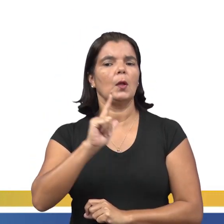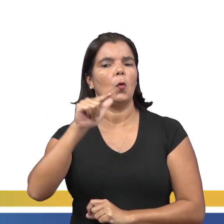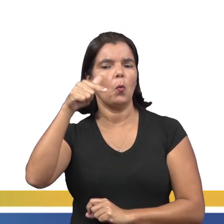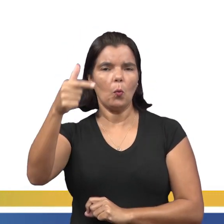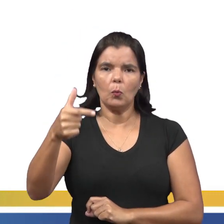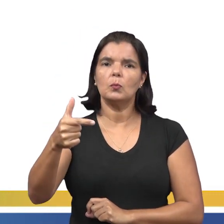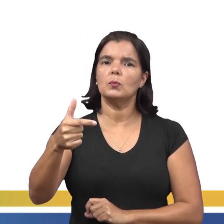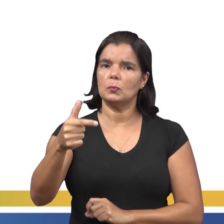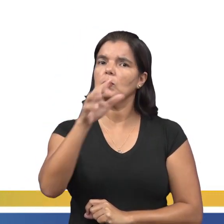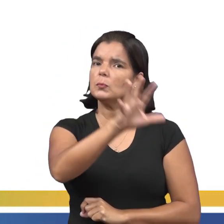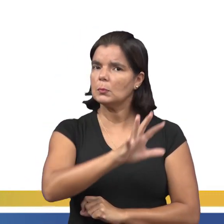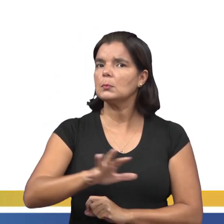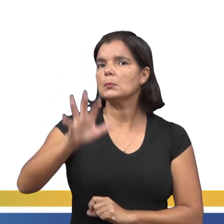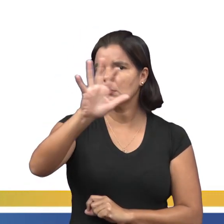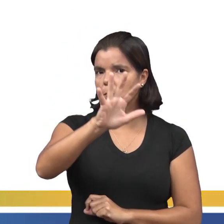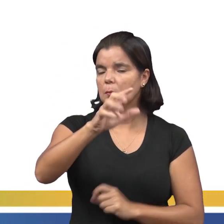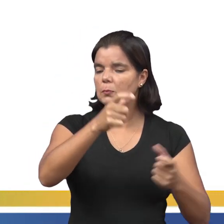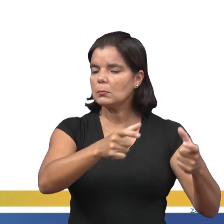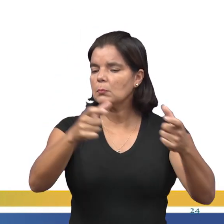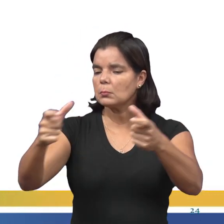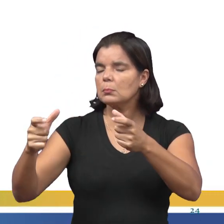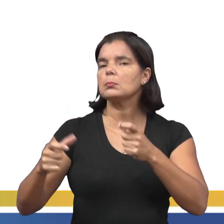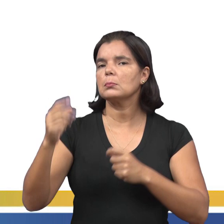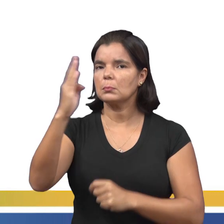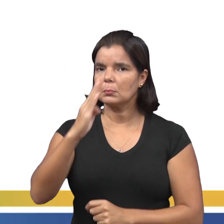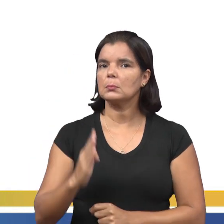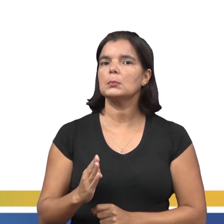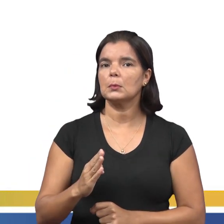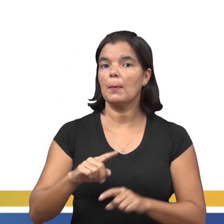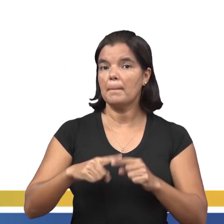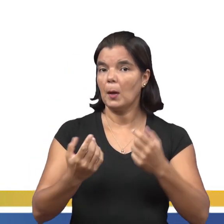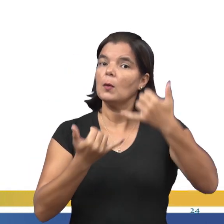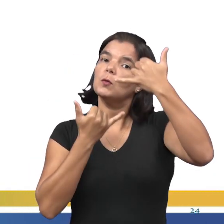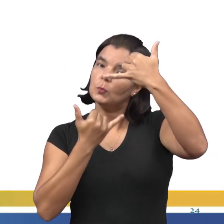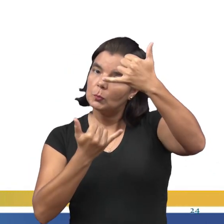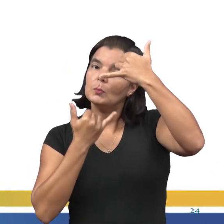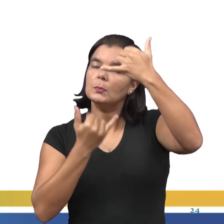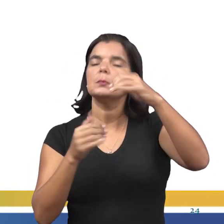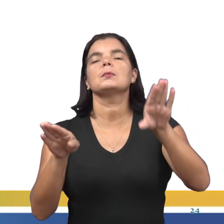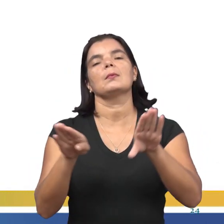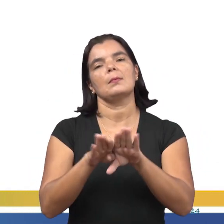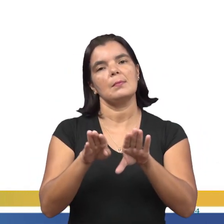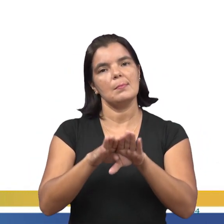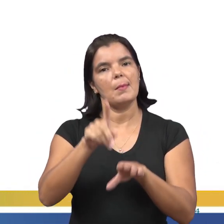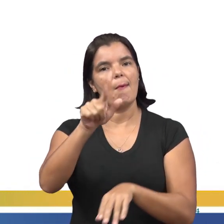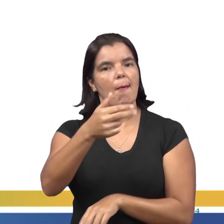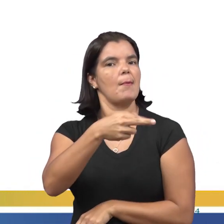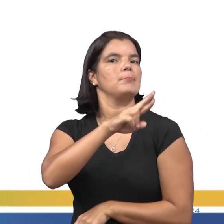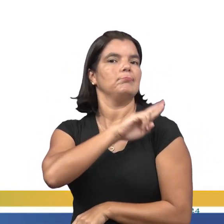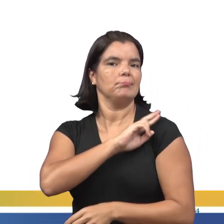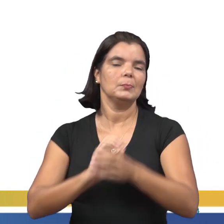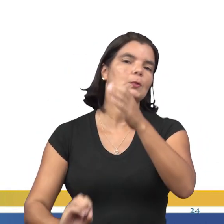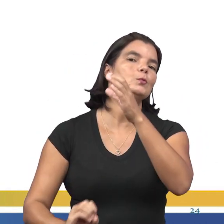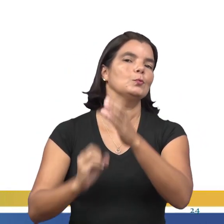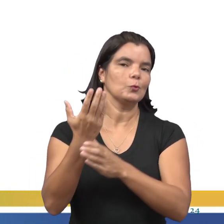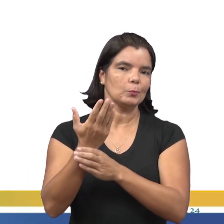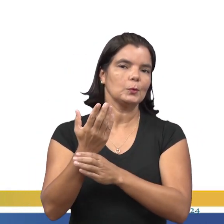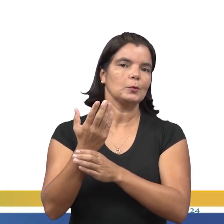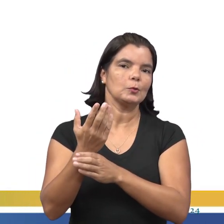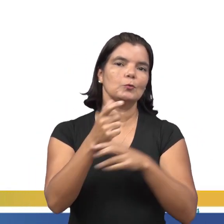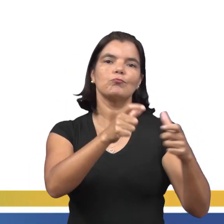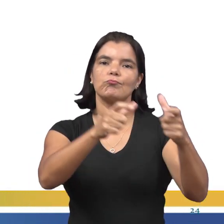regionalizações do espaço, do território brasileiro e o IBGE também é responsável pela origem de outras